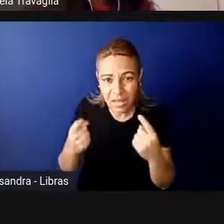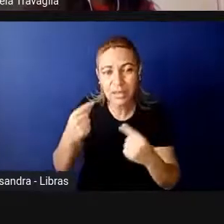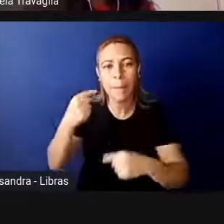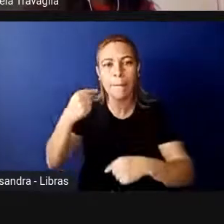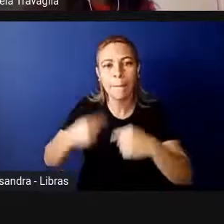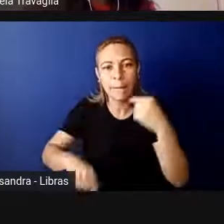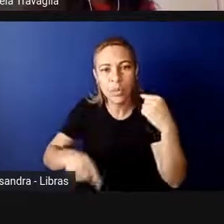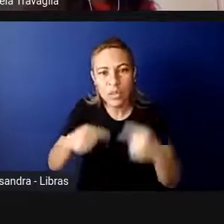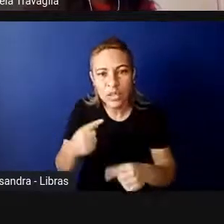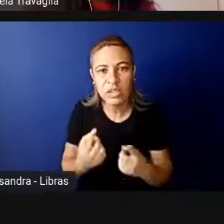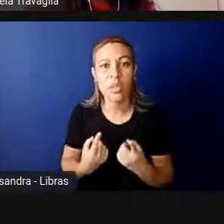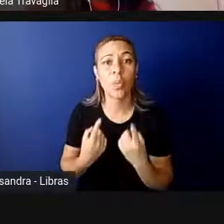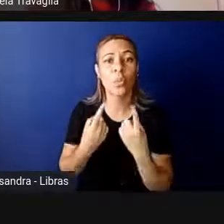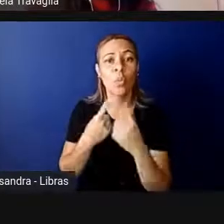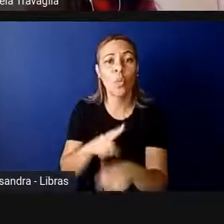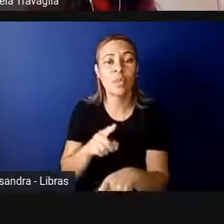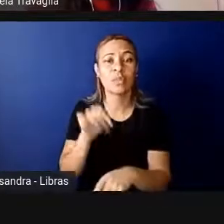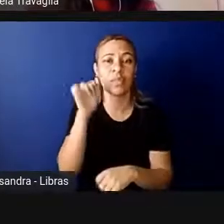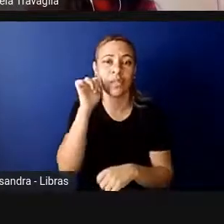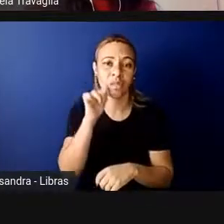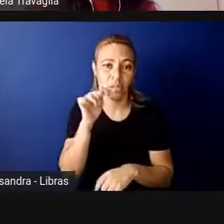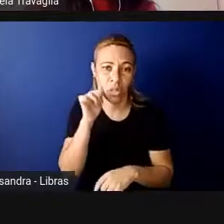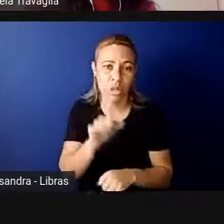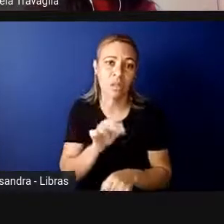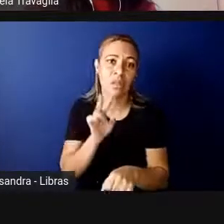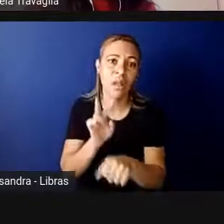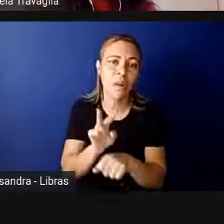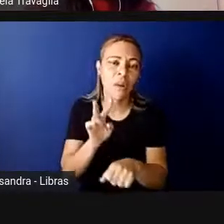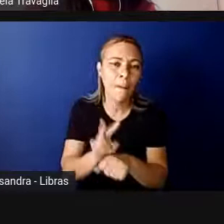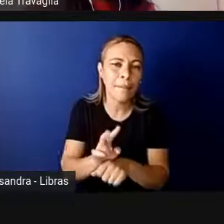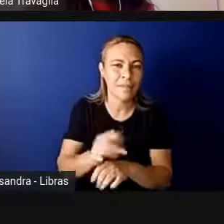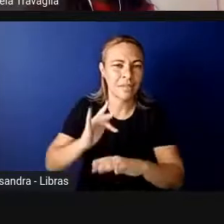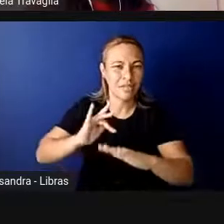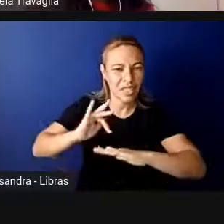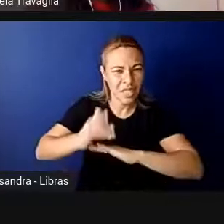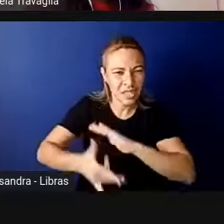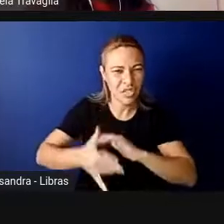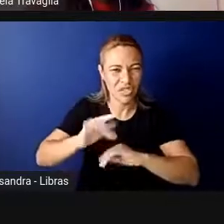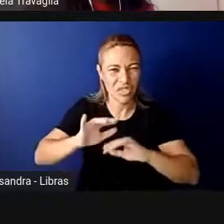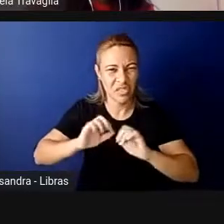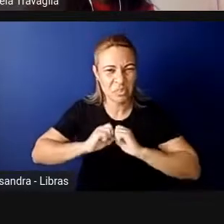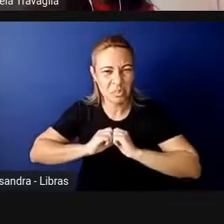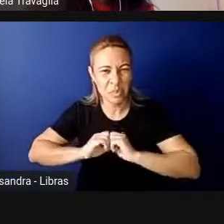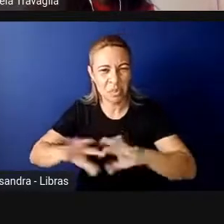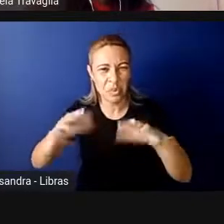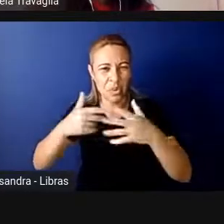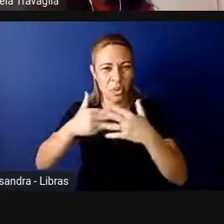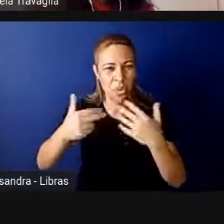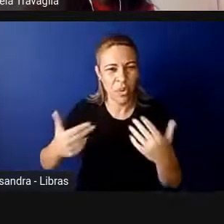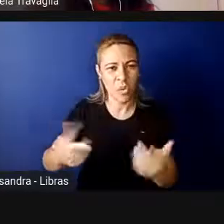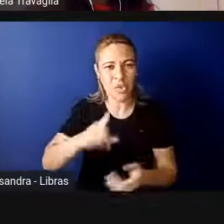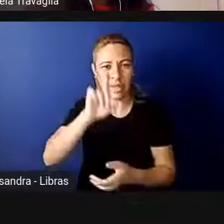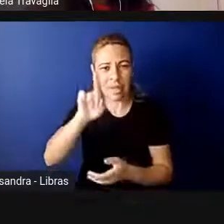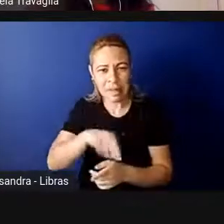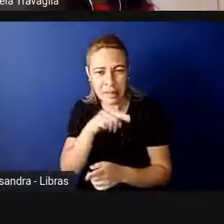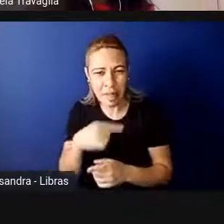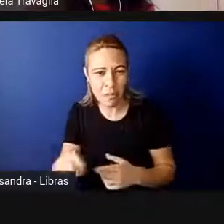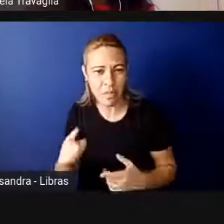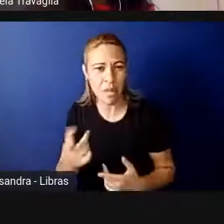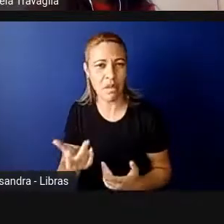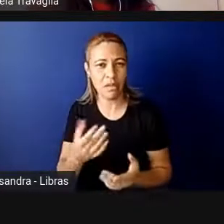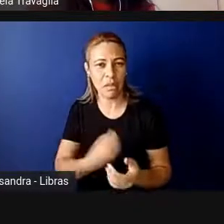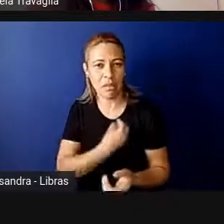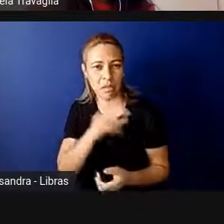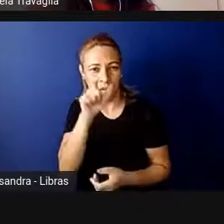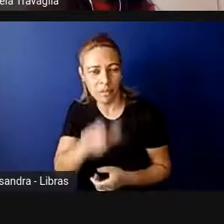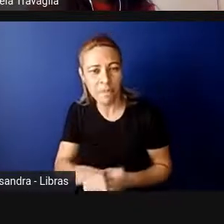as mulheres, como eu tenho observado nas redes sociais, com o cancelamento de reputações femininas e principalmente no